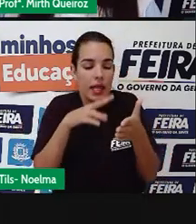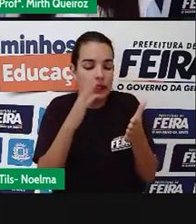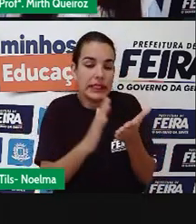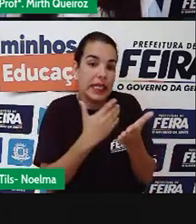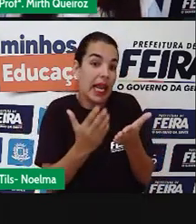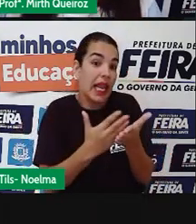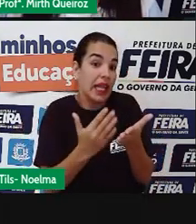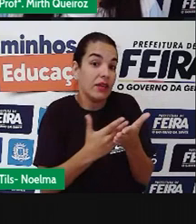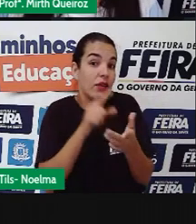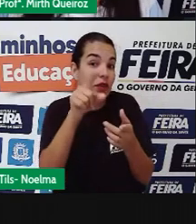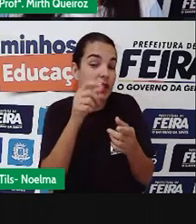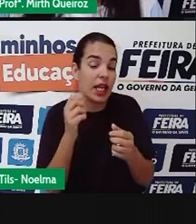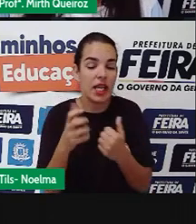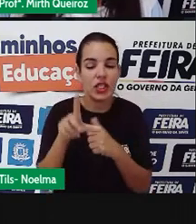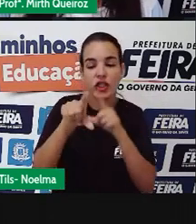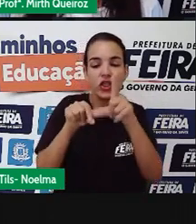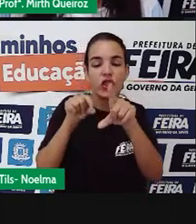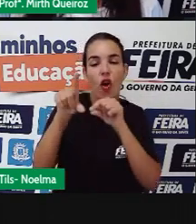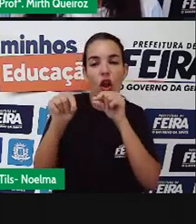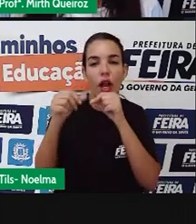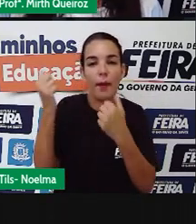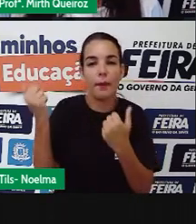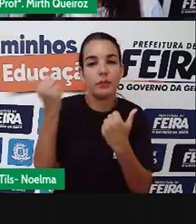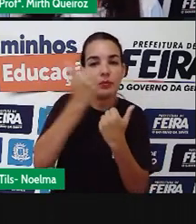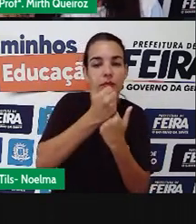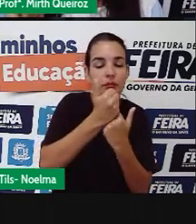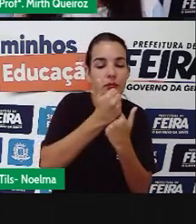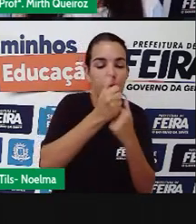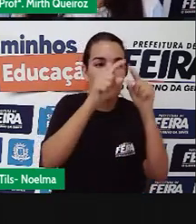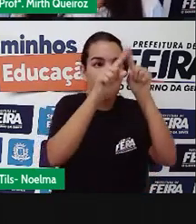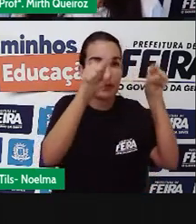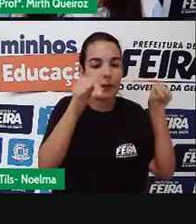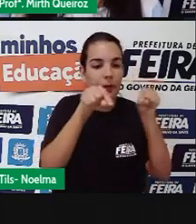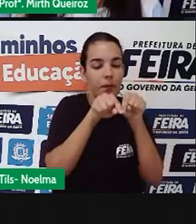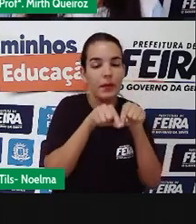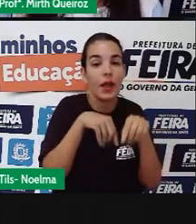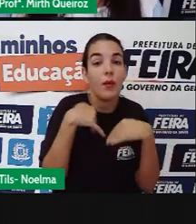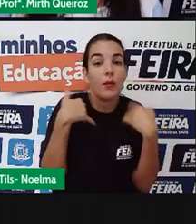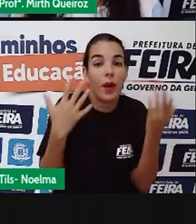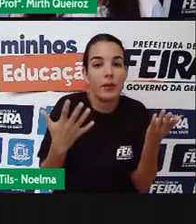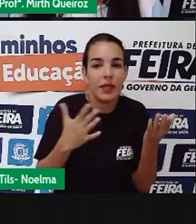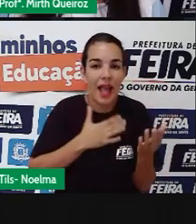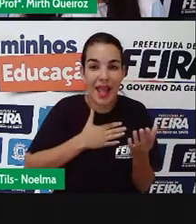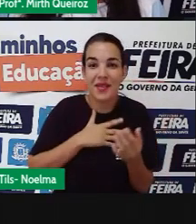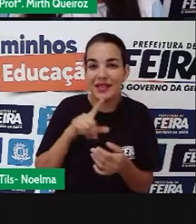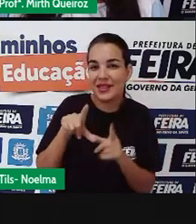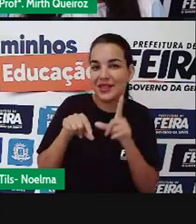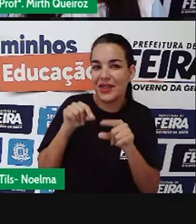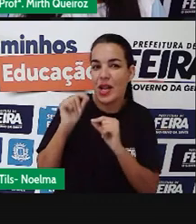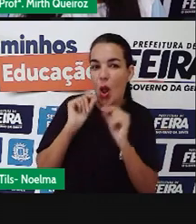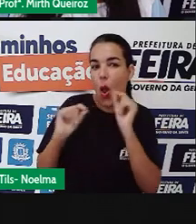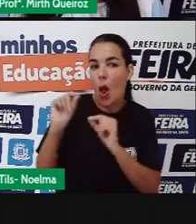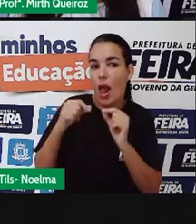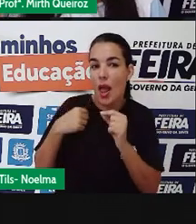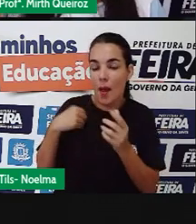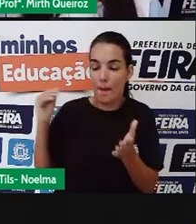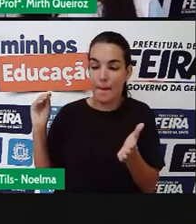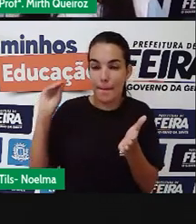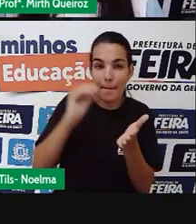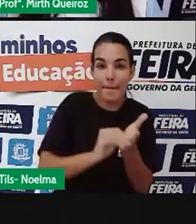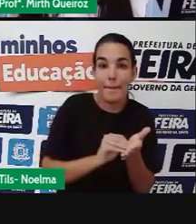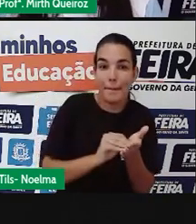dessa galeria? Que livro você escolheria? Eu escolhi um. Eu colocaria